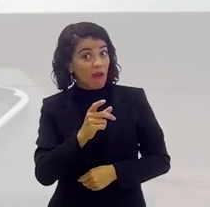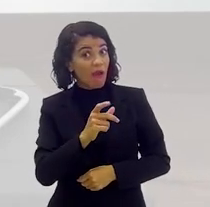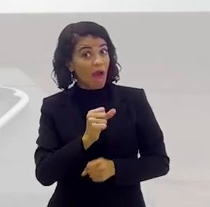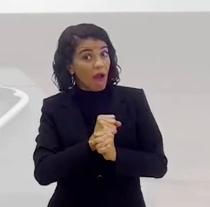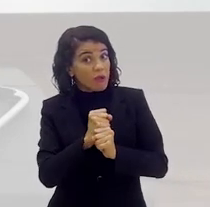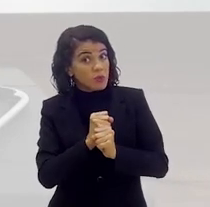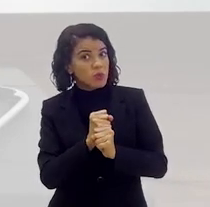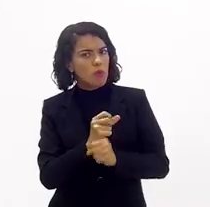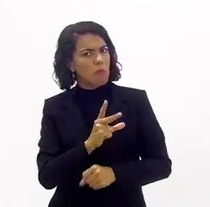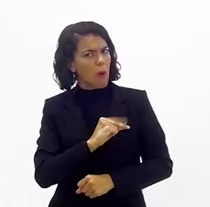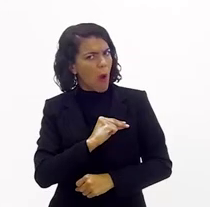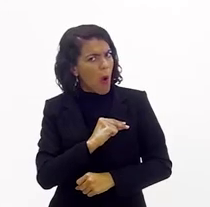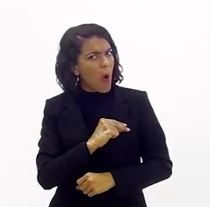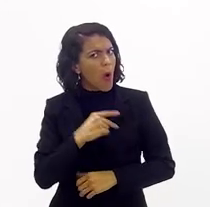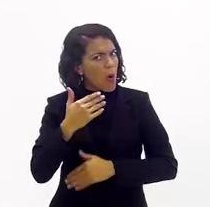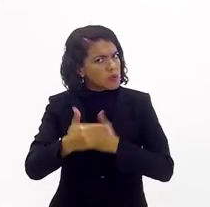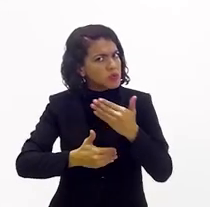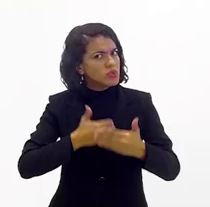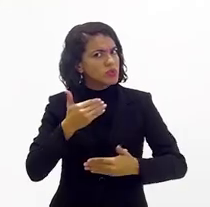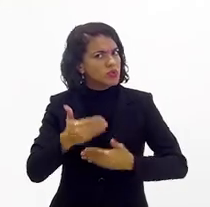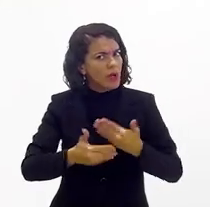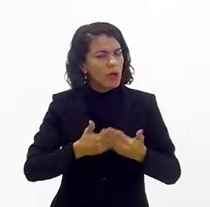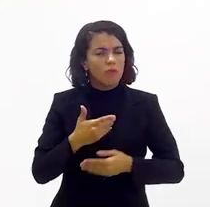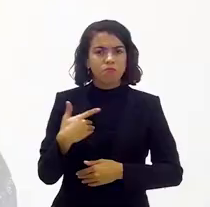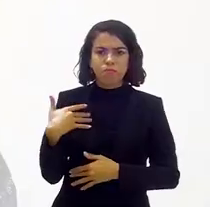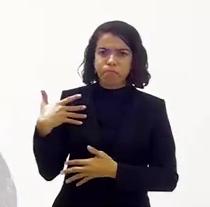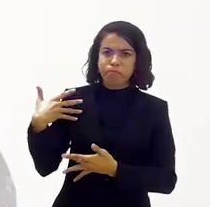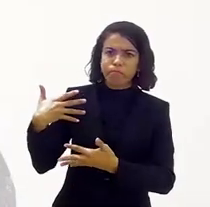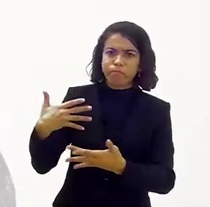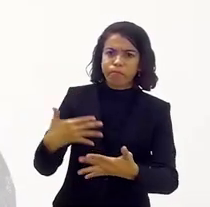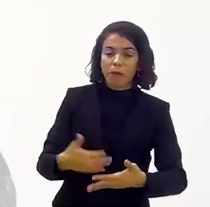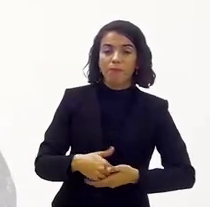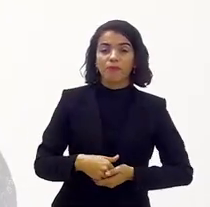20 anos? 20 anos. Gente, 20 anos é muito tempo, né? É.